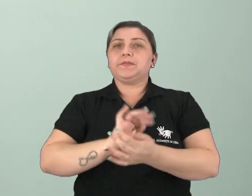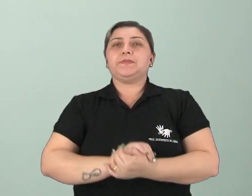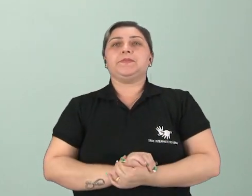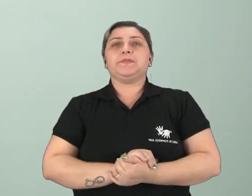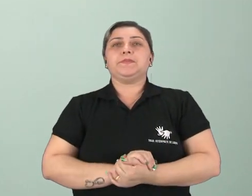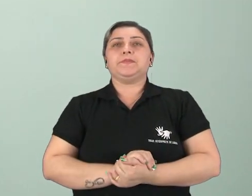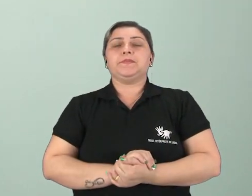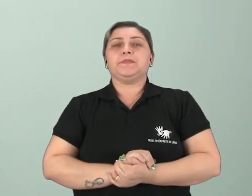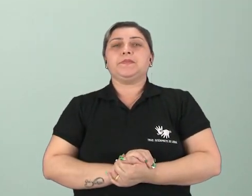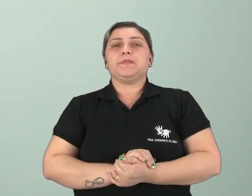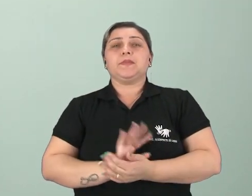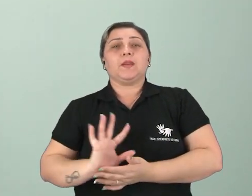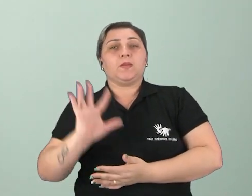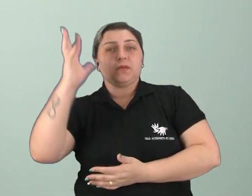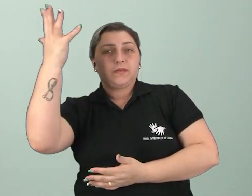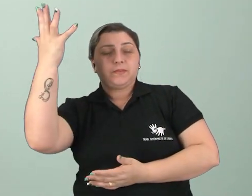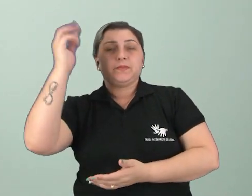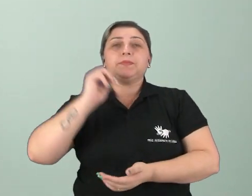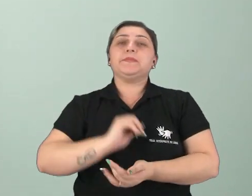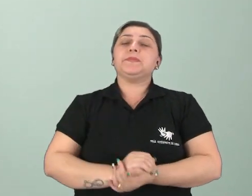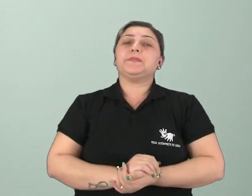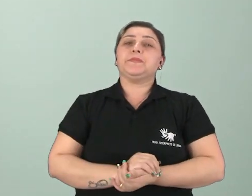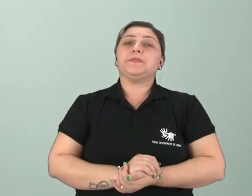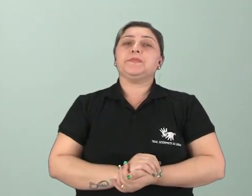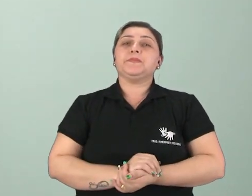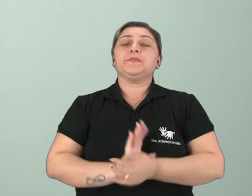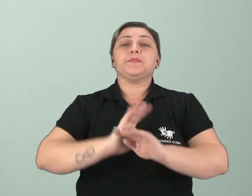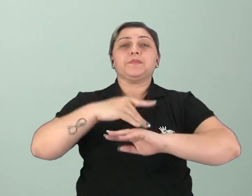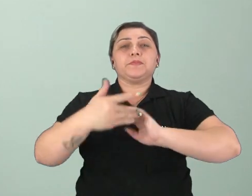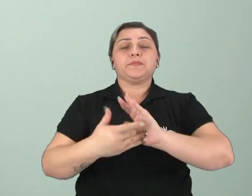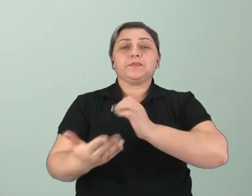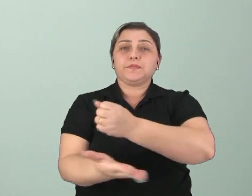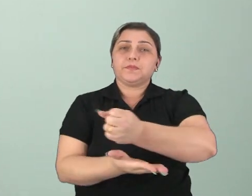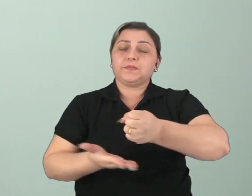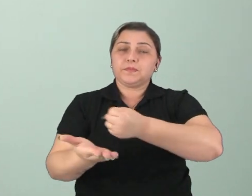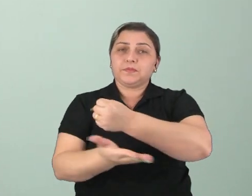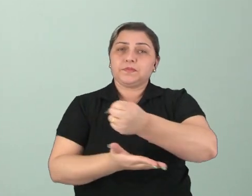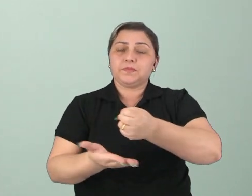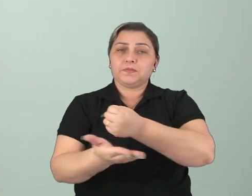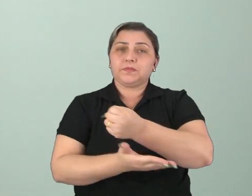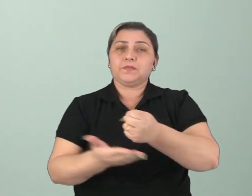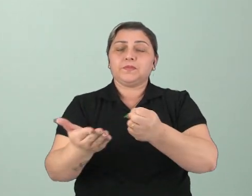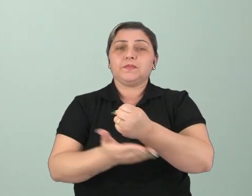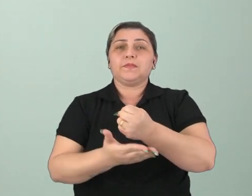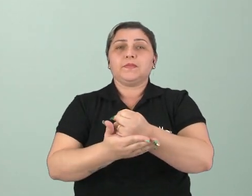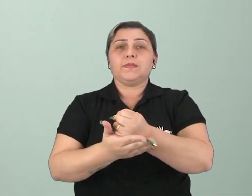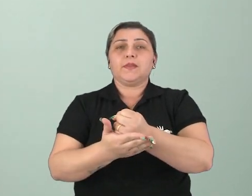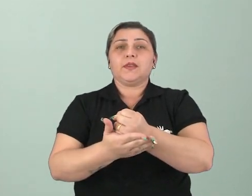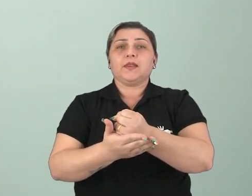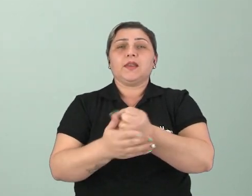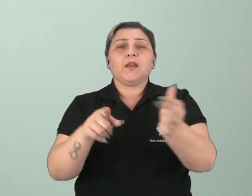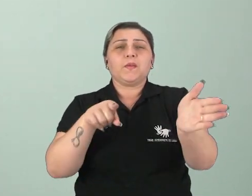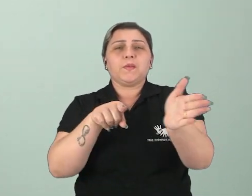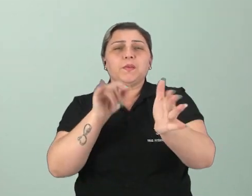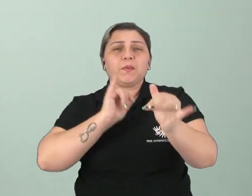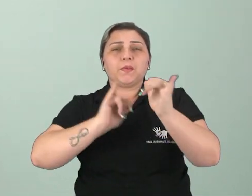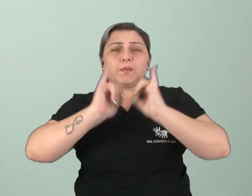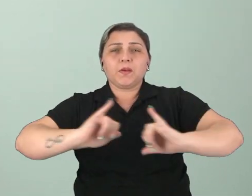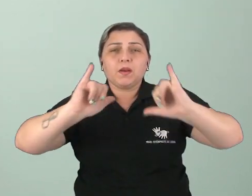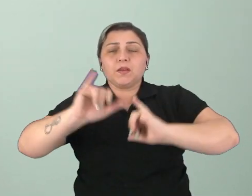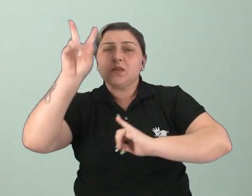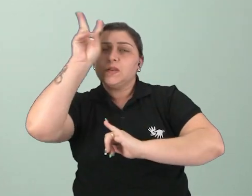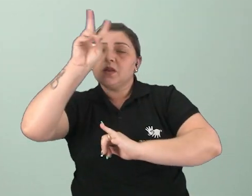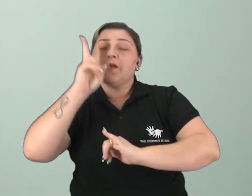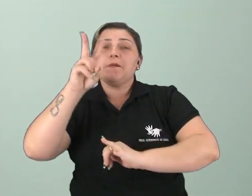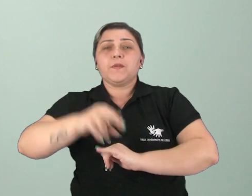fatos e acontecimentos. Então tudo isso é baseado nas chamadas fontes históricas, certo? Que a gente viu lá nas